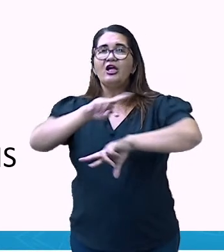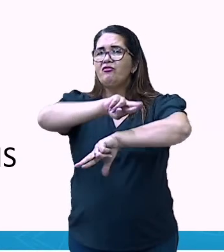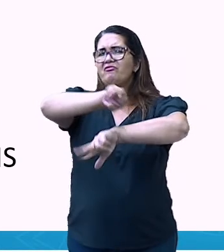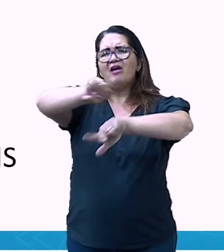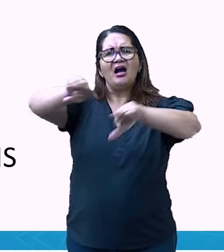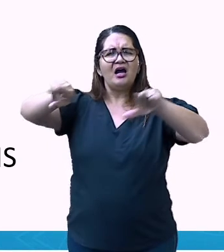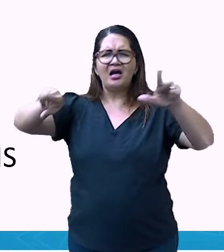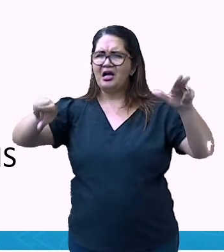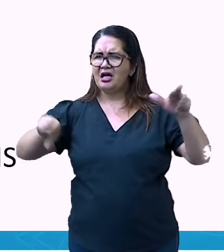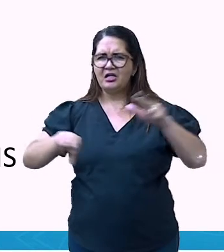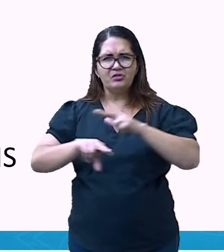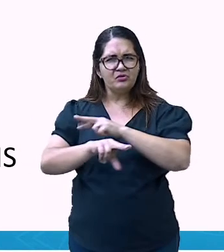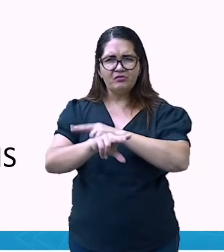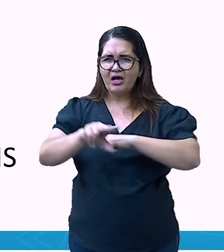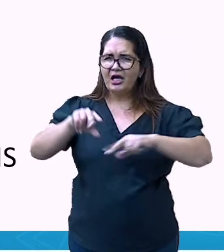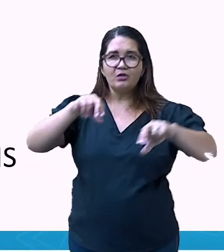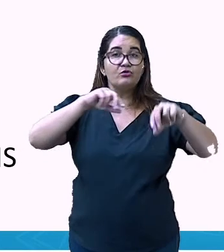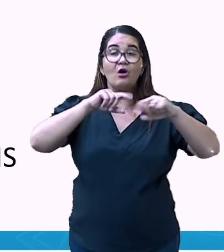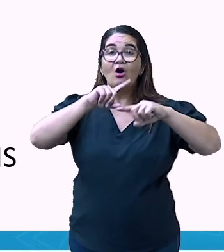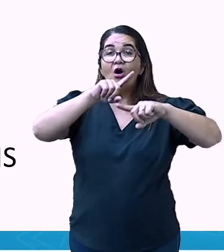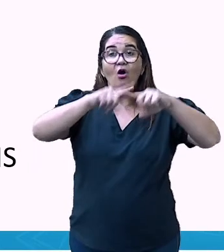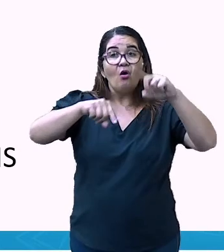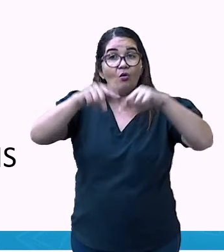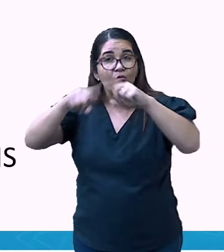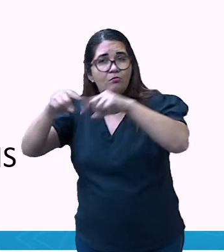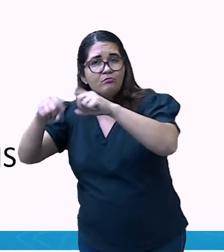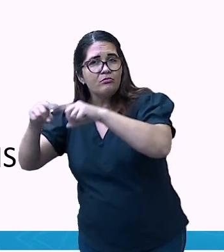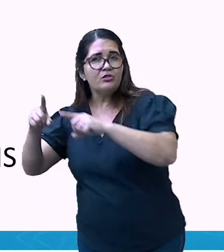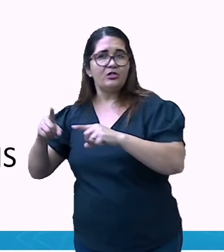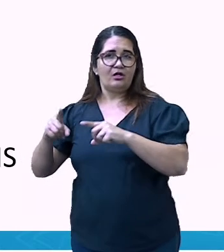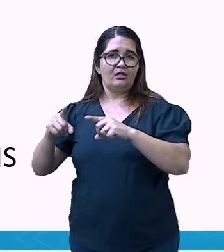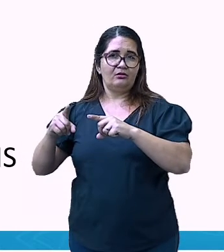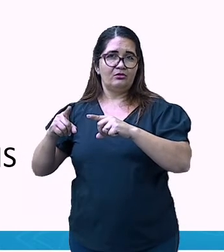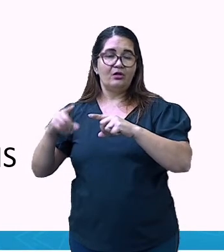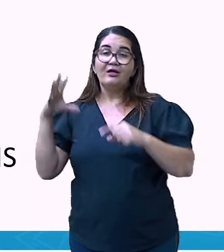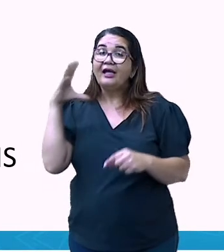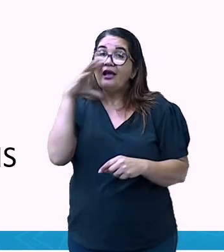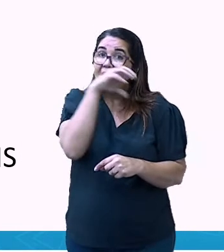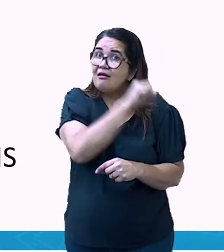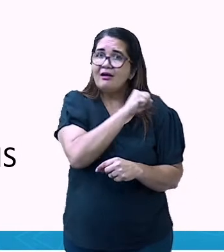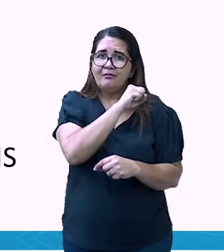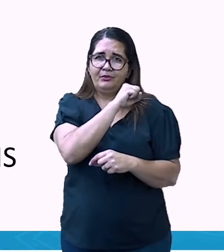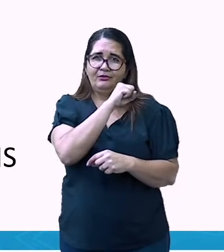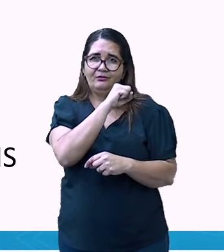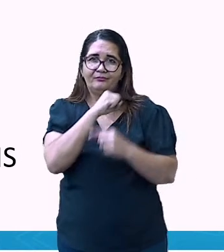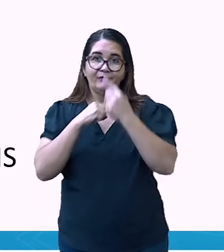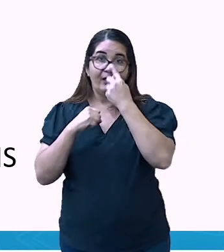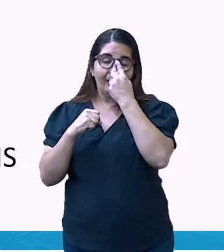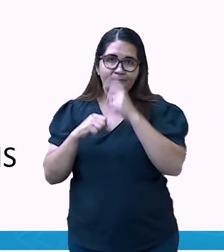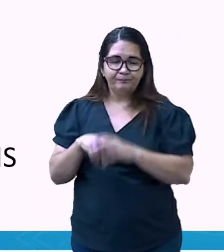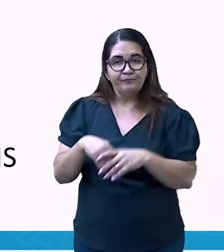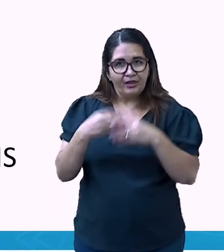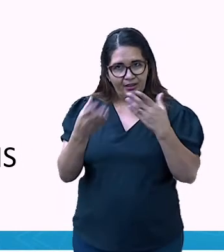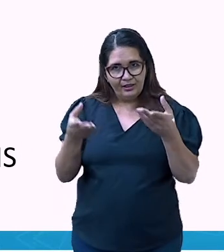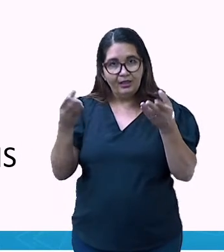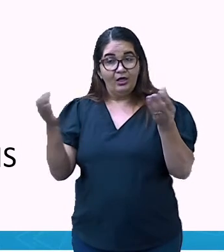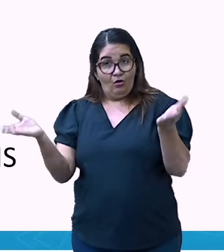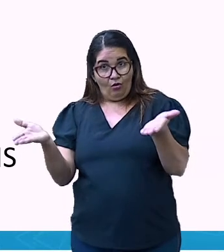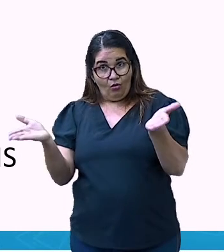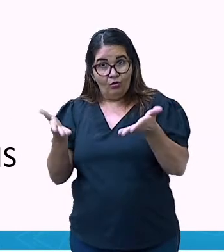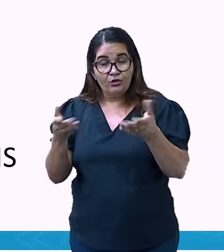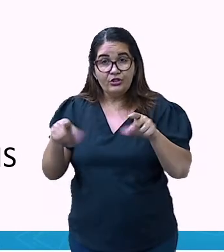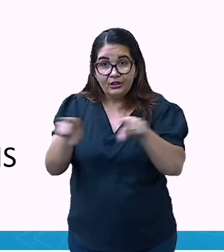magnetismo, acabam atrapalhando o funcionamento da bússola. Então, ela deixa de ser